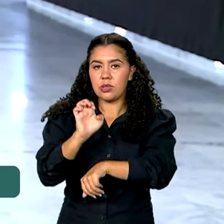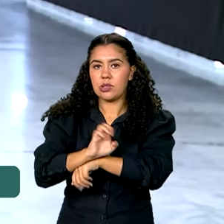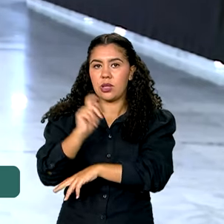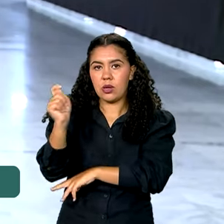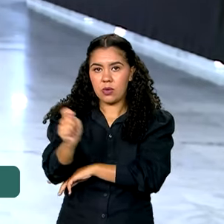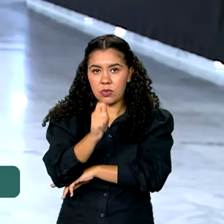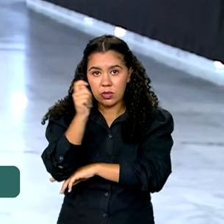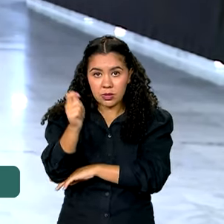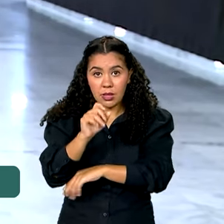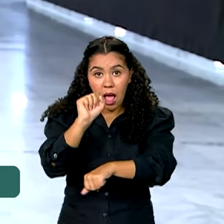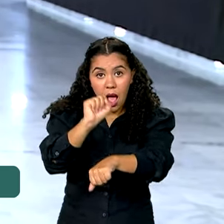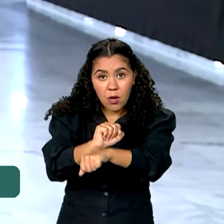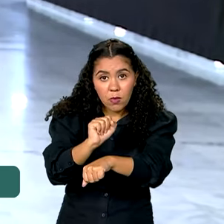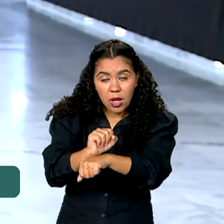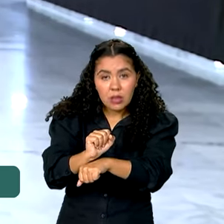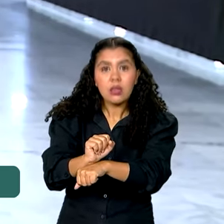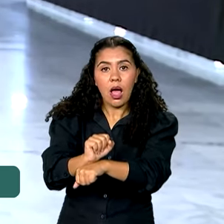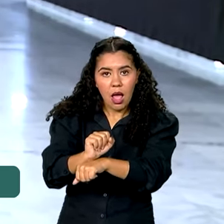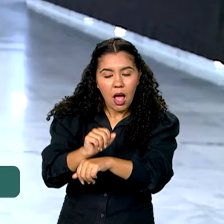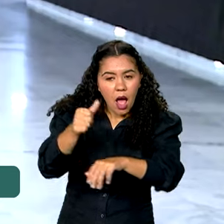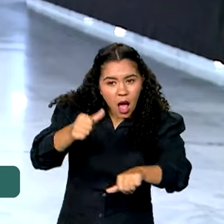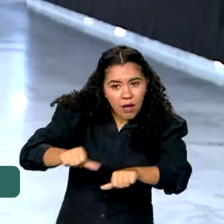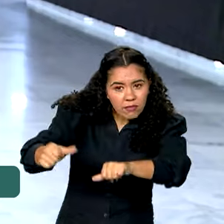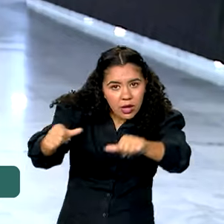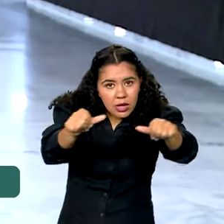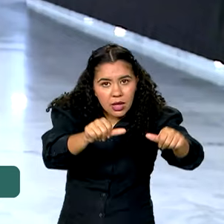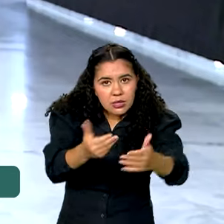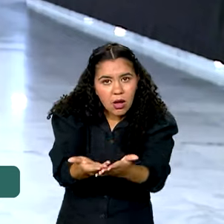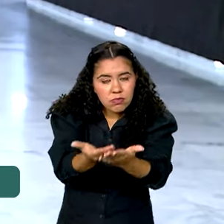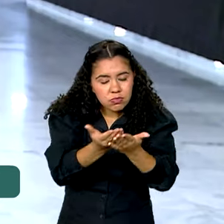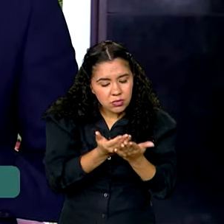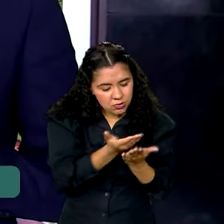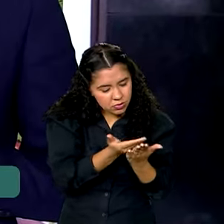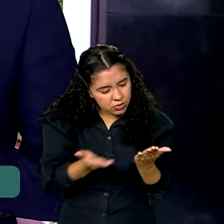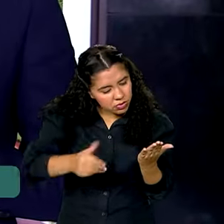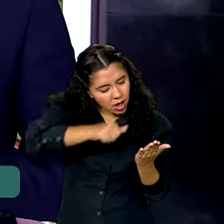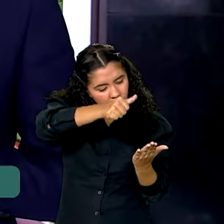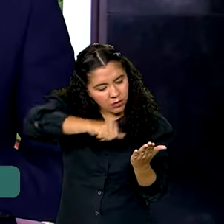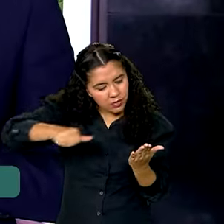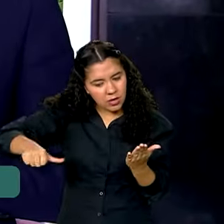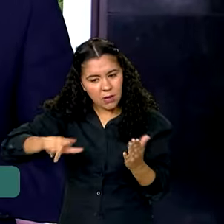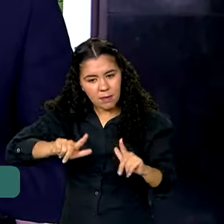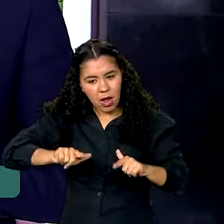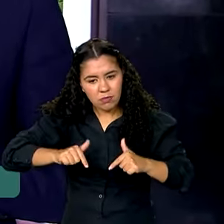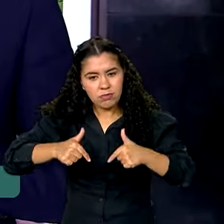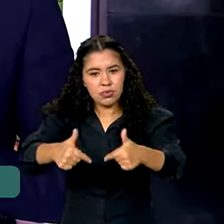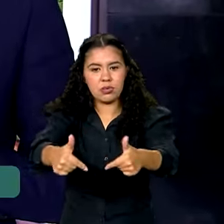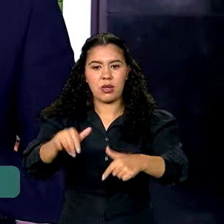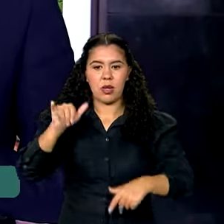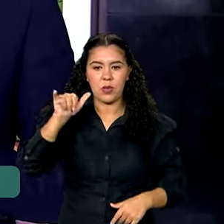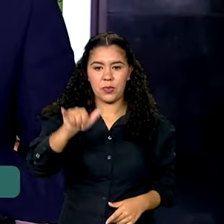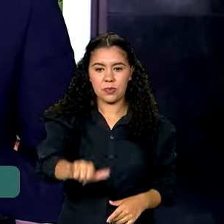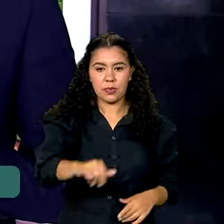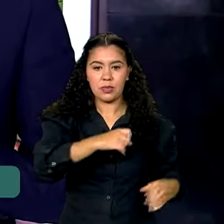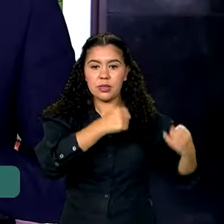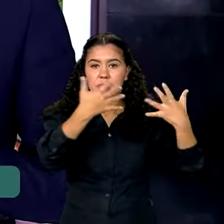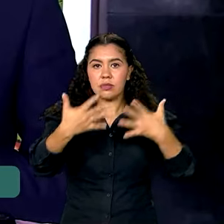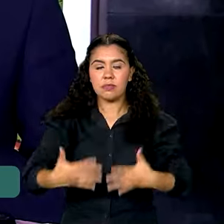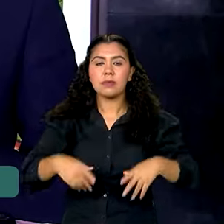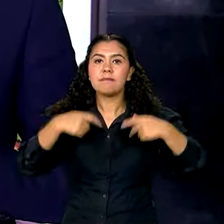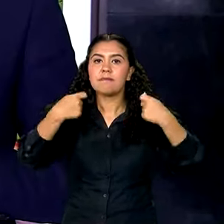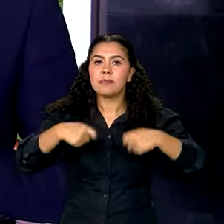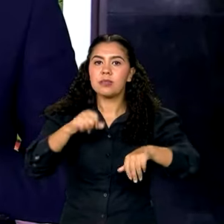essa avaliação será possível determinar prazos para que o aeroporto volte a operar. Só será possível um cronograma